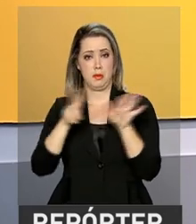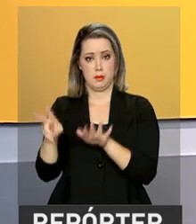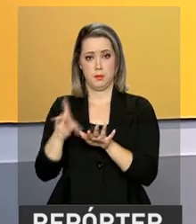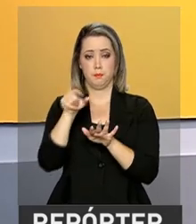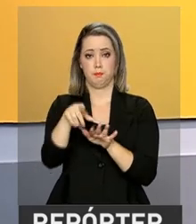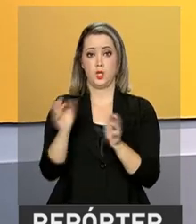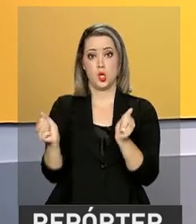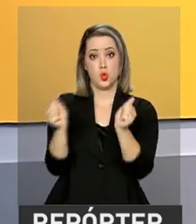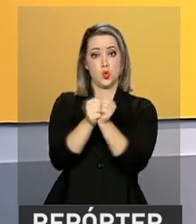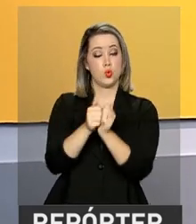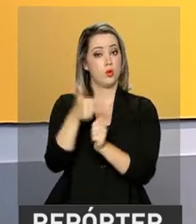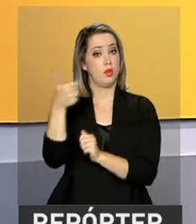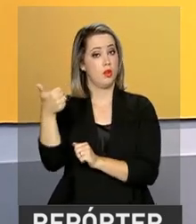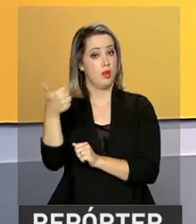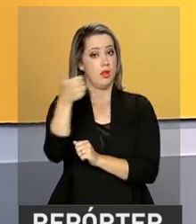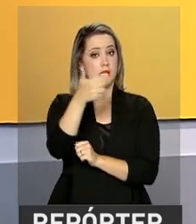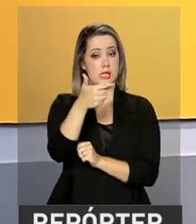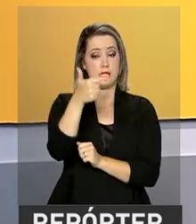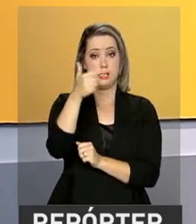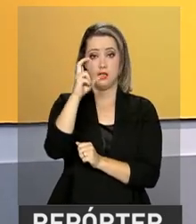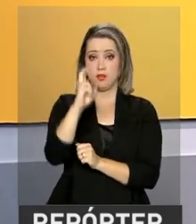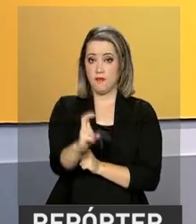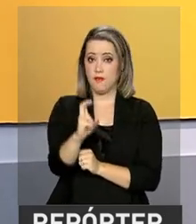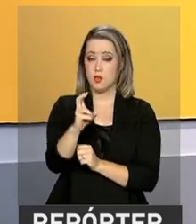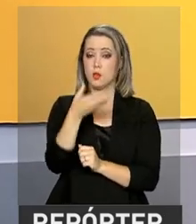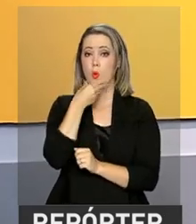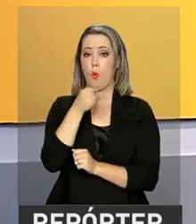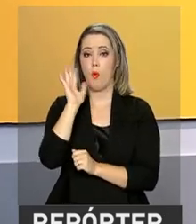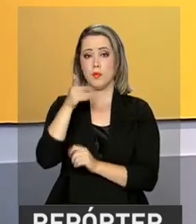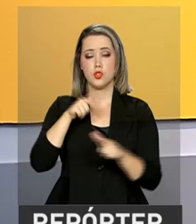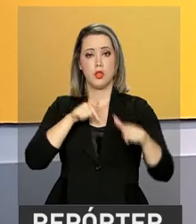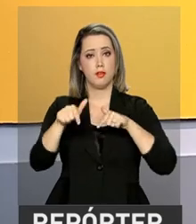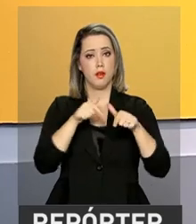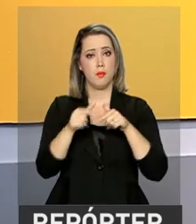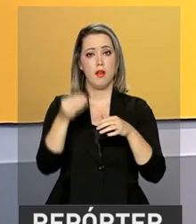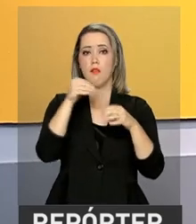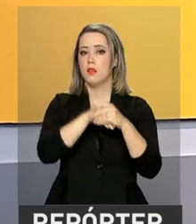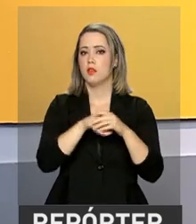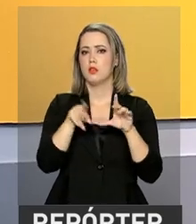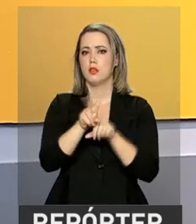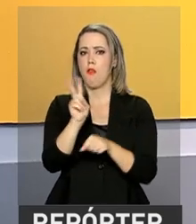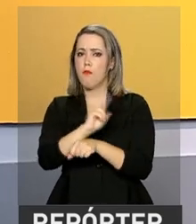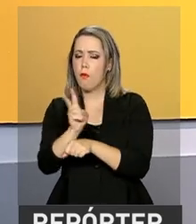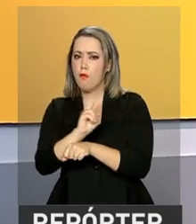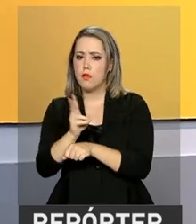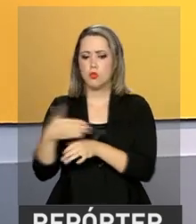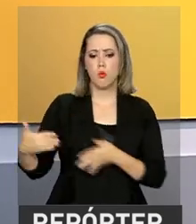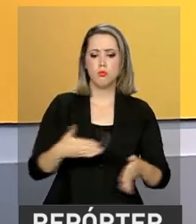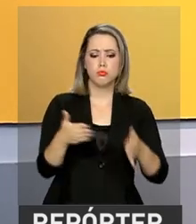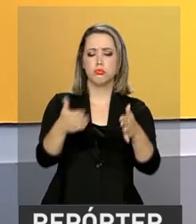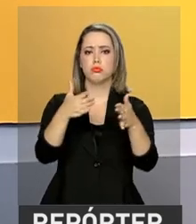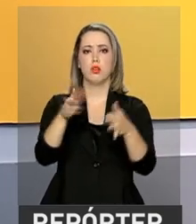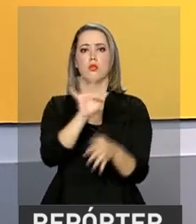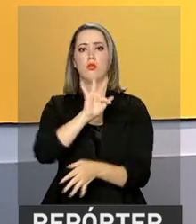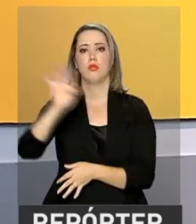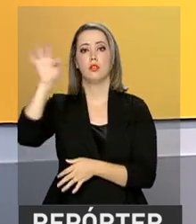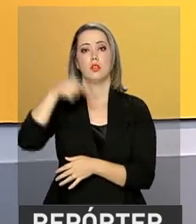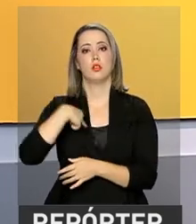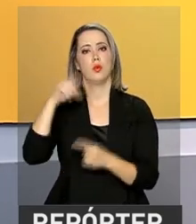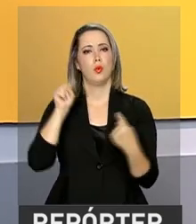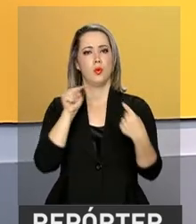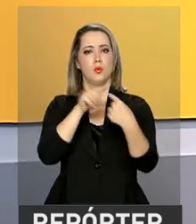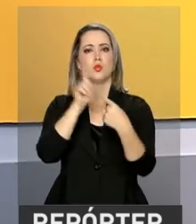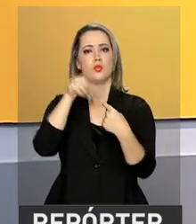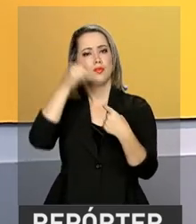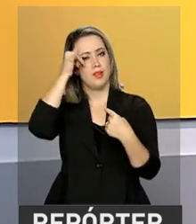Eles se juntam aos 125 homens que já atuavam no Estado e vão patrulhar rodovias federais. O objetivo é evitar o